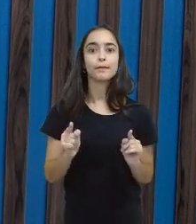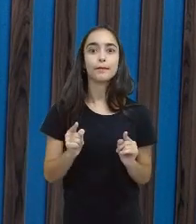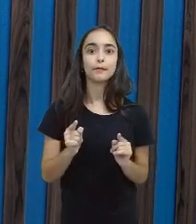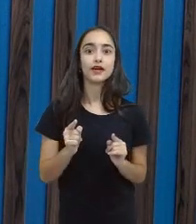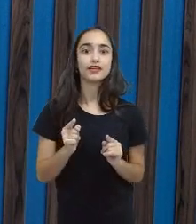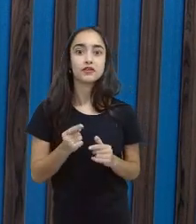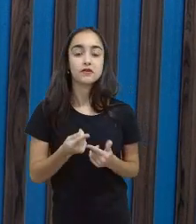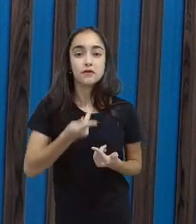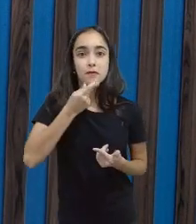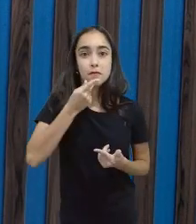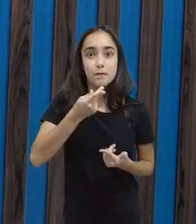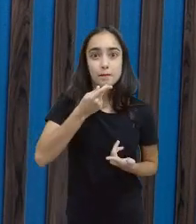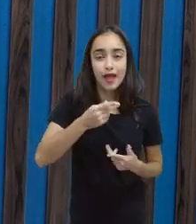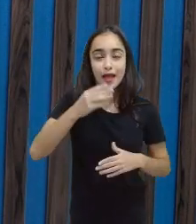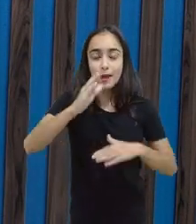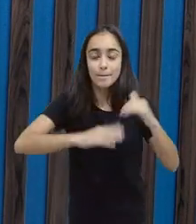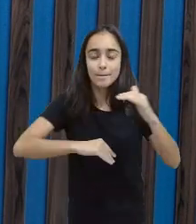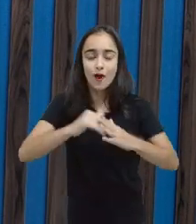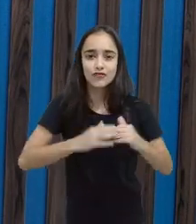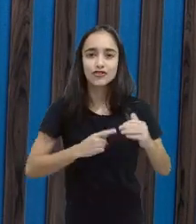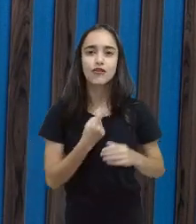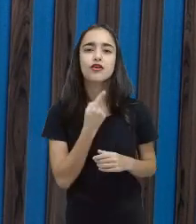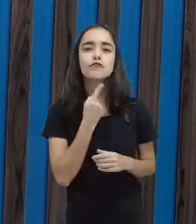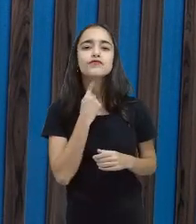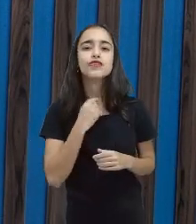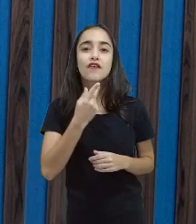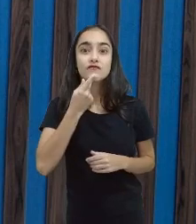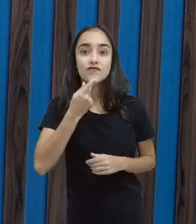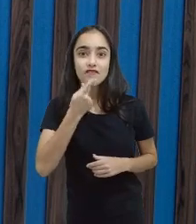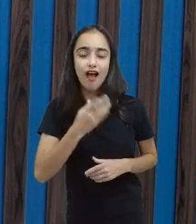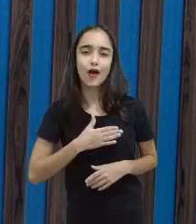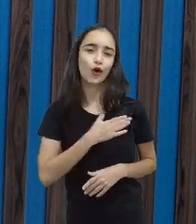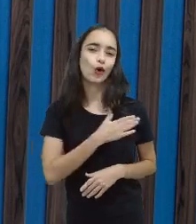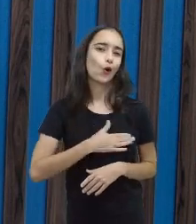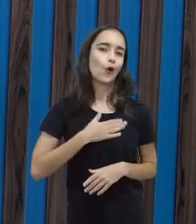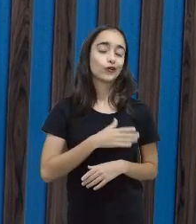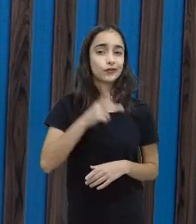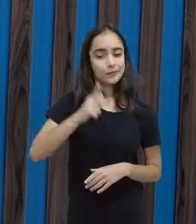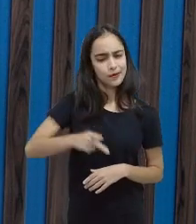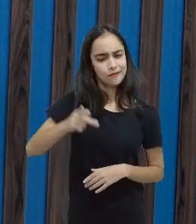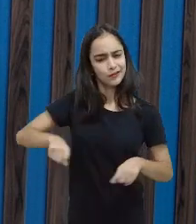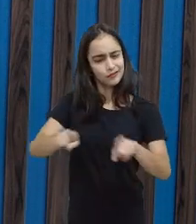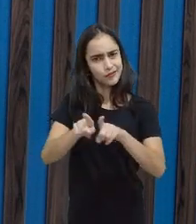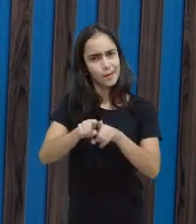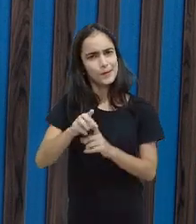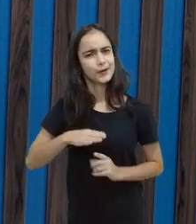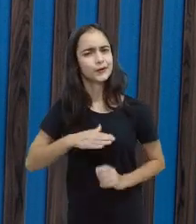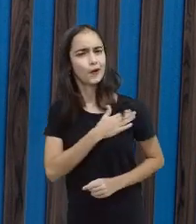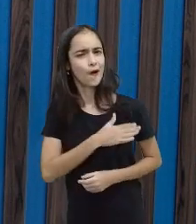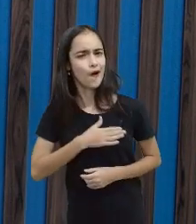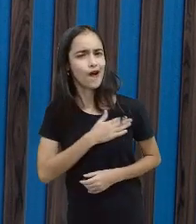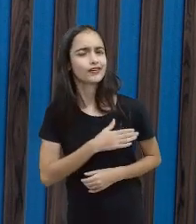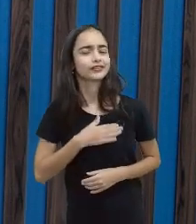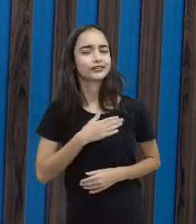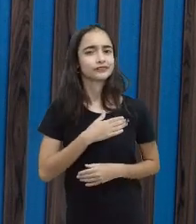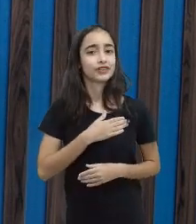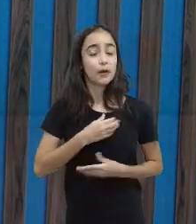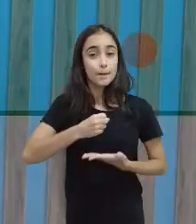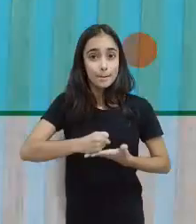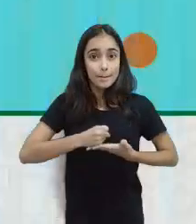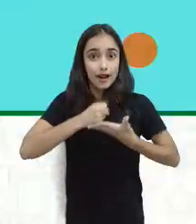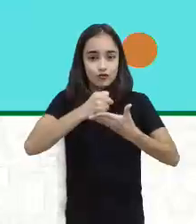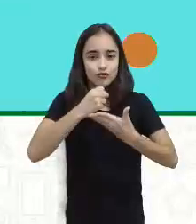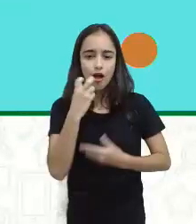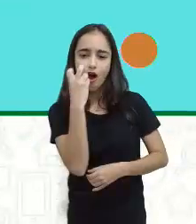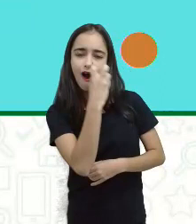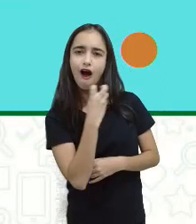e professor adora também. Pra ajudar, tanto criança, como jovens e adultos, na oralidade,